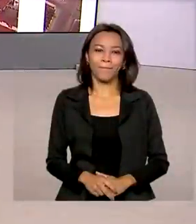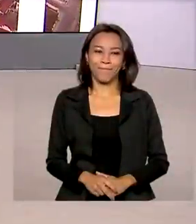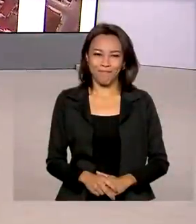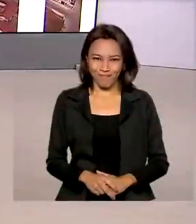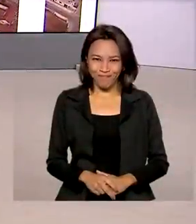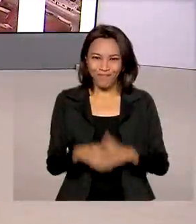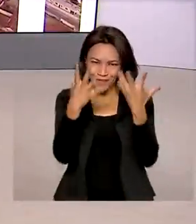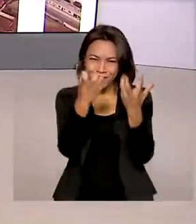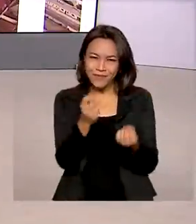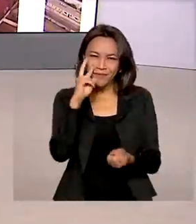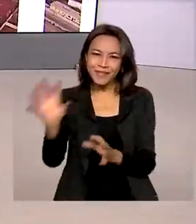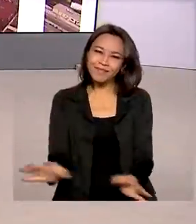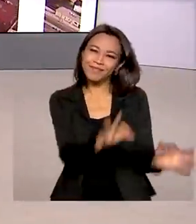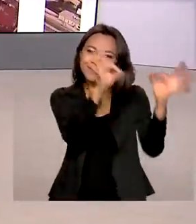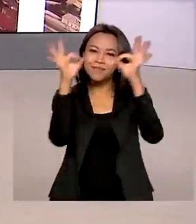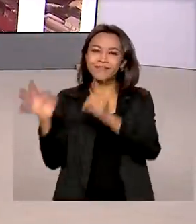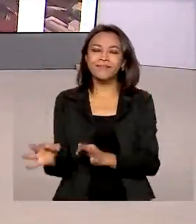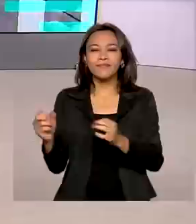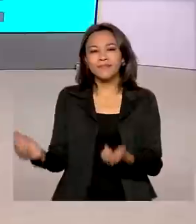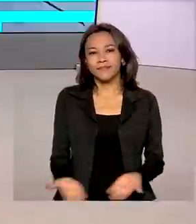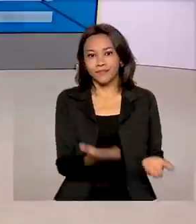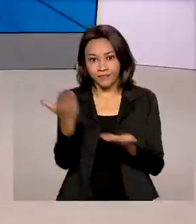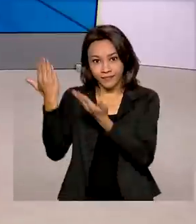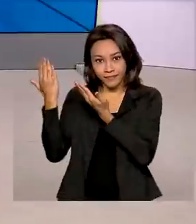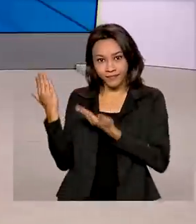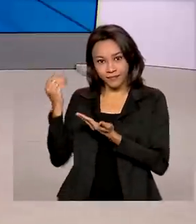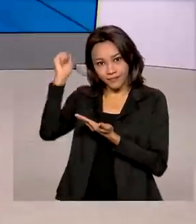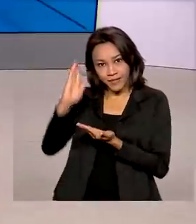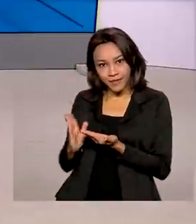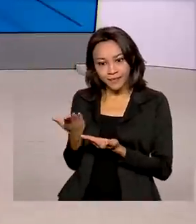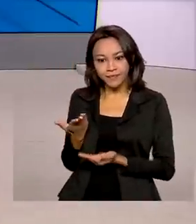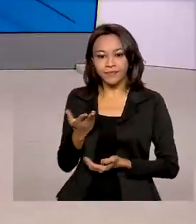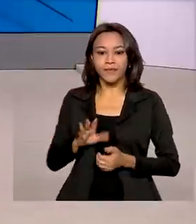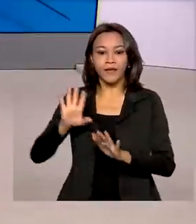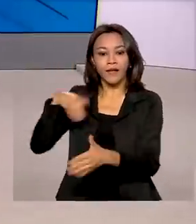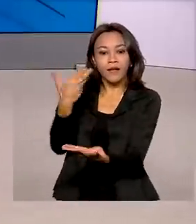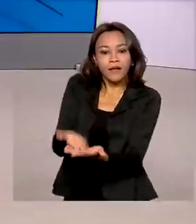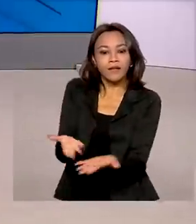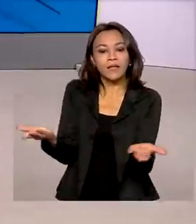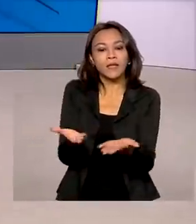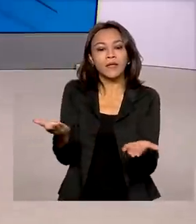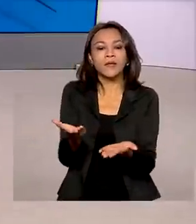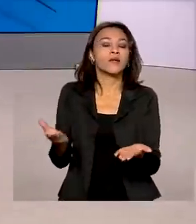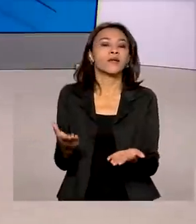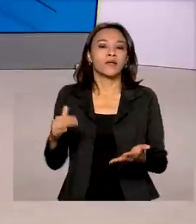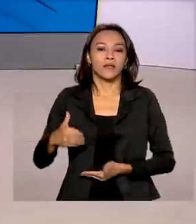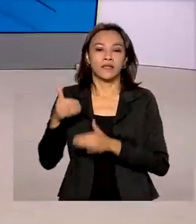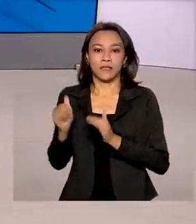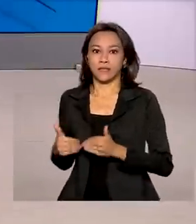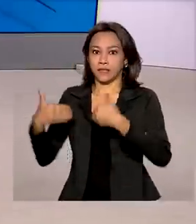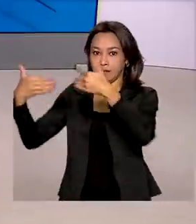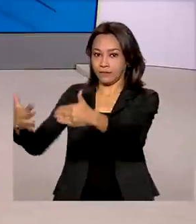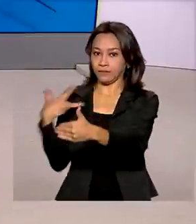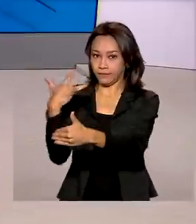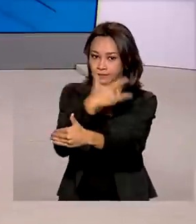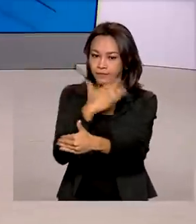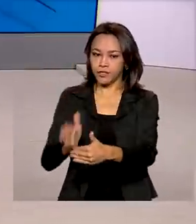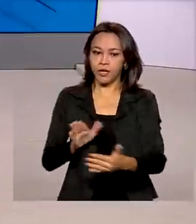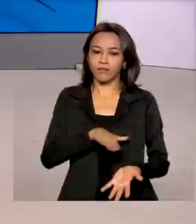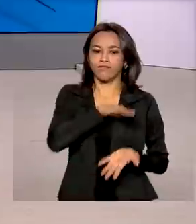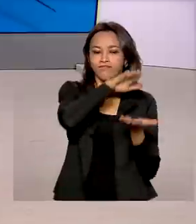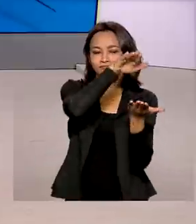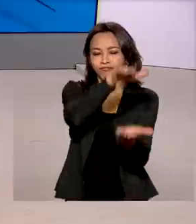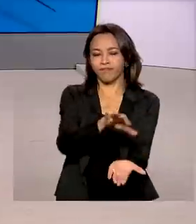Vamos ver então como está a vacinação pelo país? Olha, até agora o Ministério da Saúde já distribuiu 193 milhões